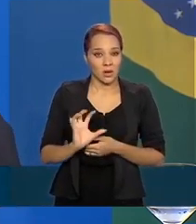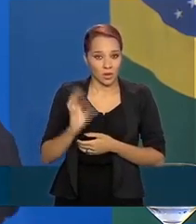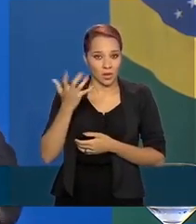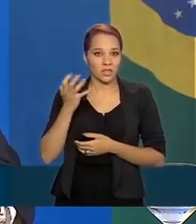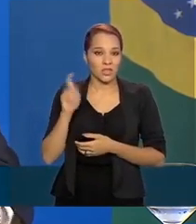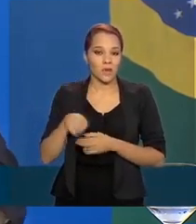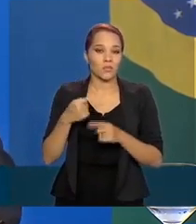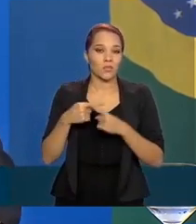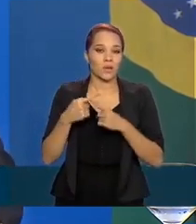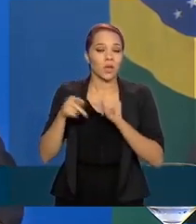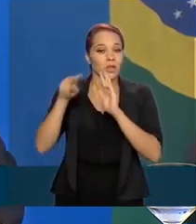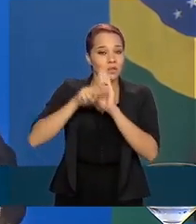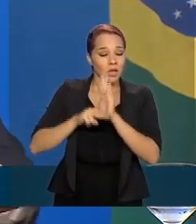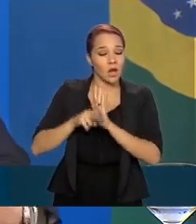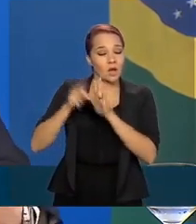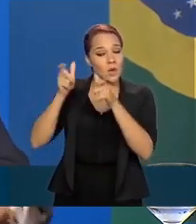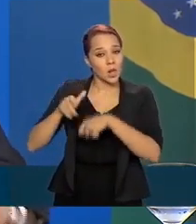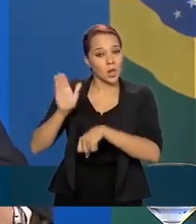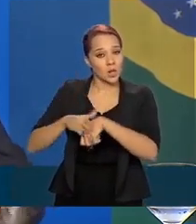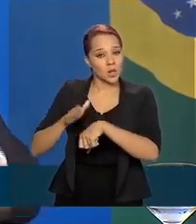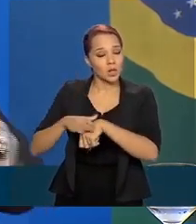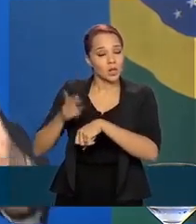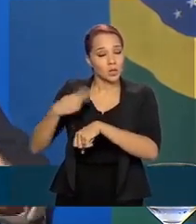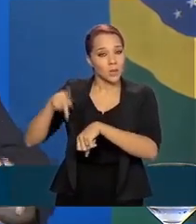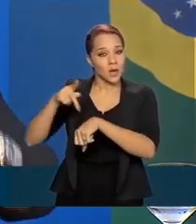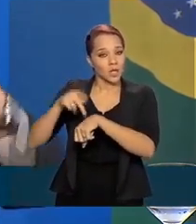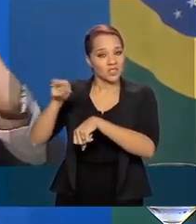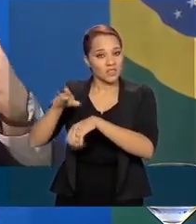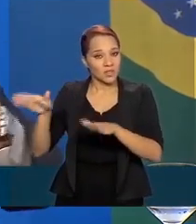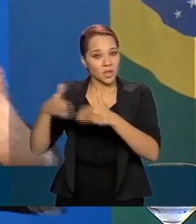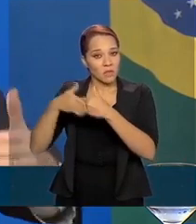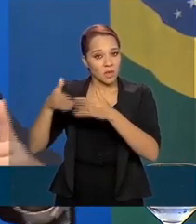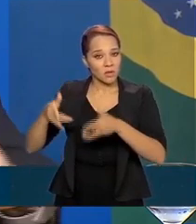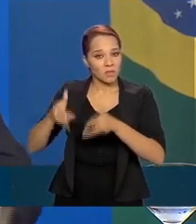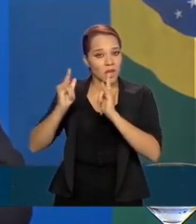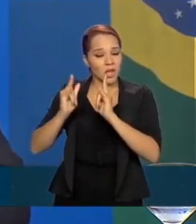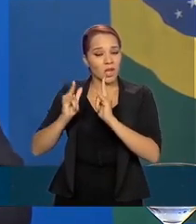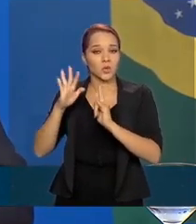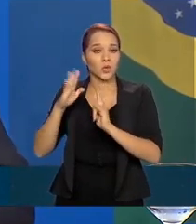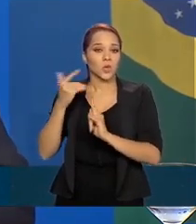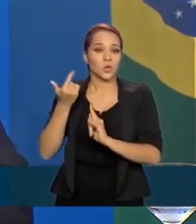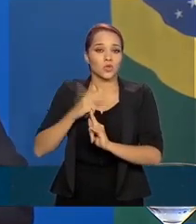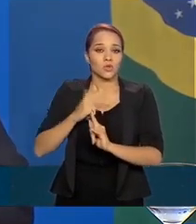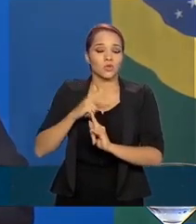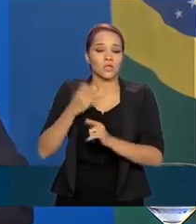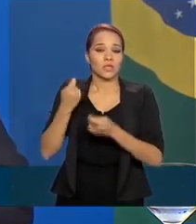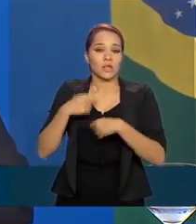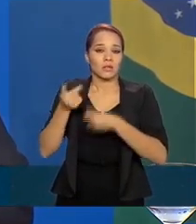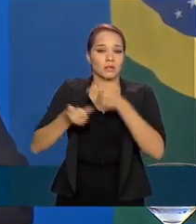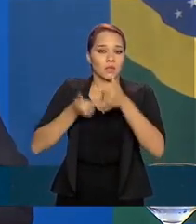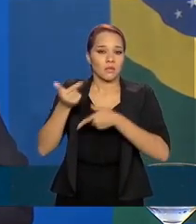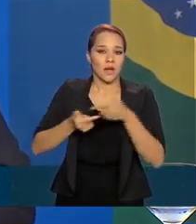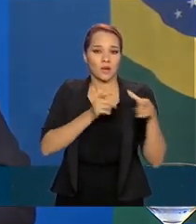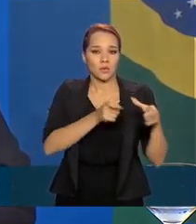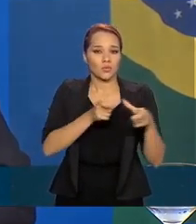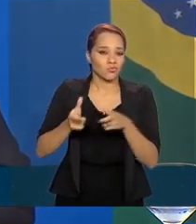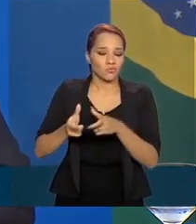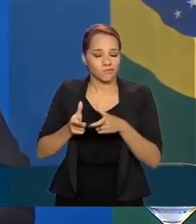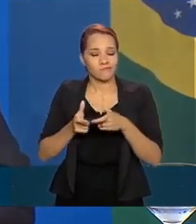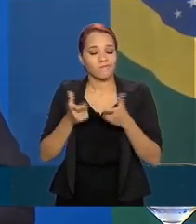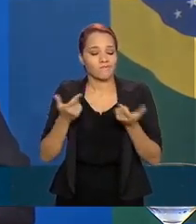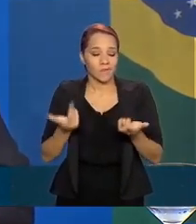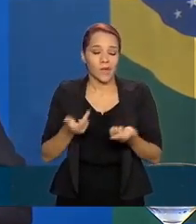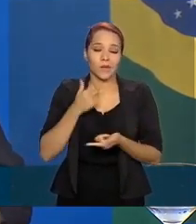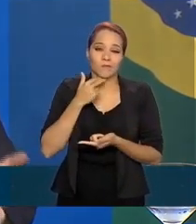é porque as normas locais desses países exigem fechamento de prédios, exigem que não haja trabalho em repartições e aí não podemos